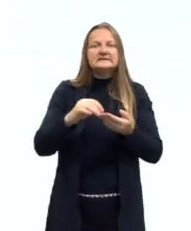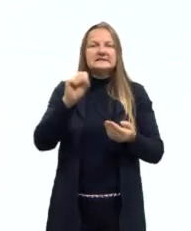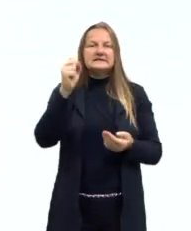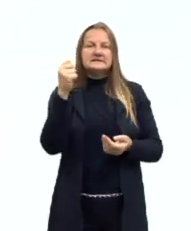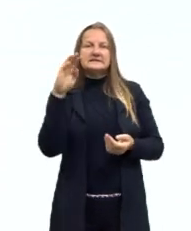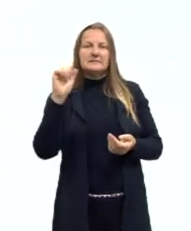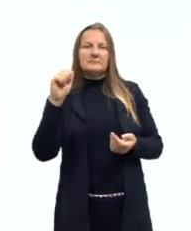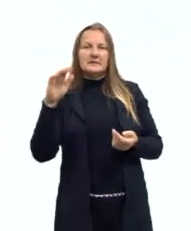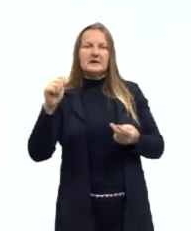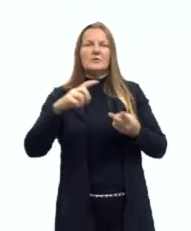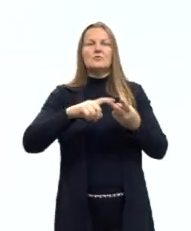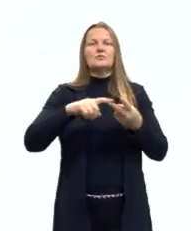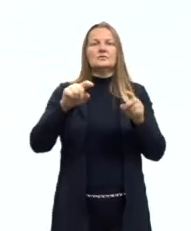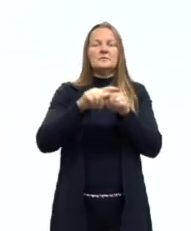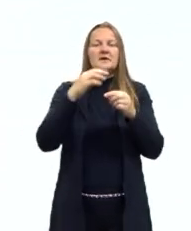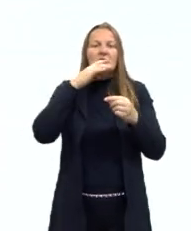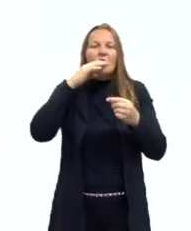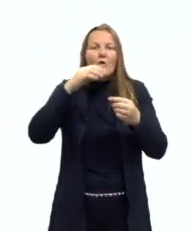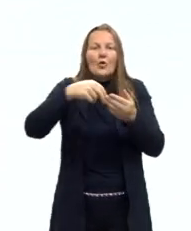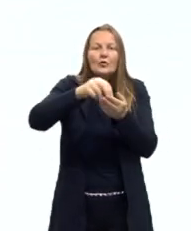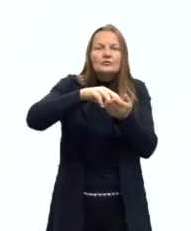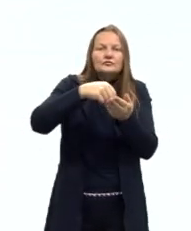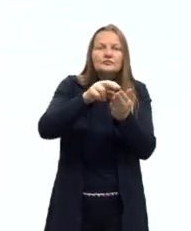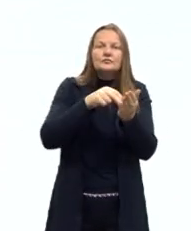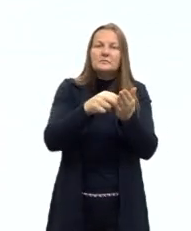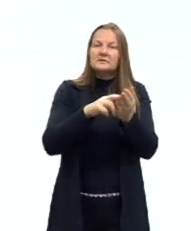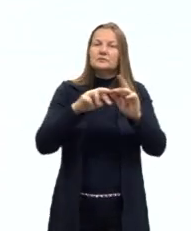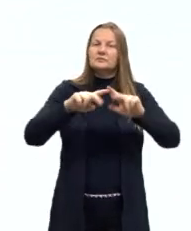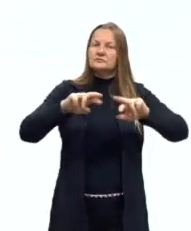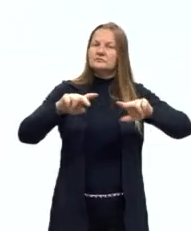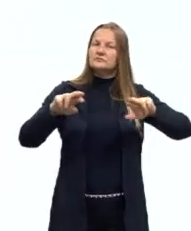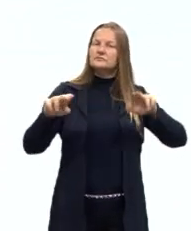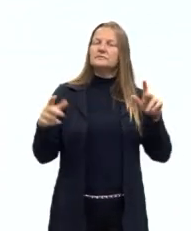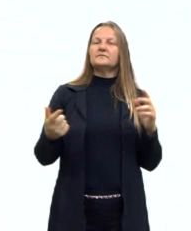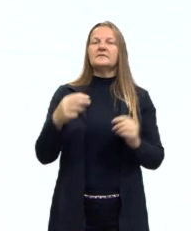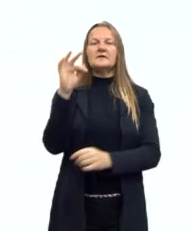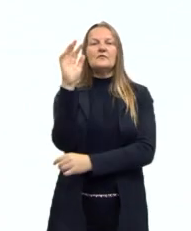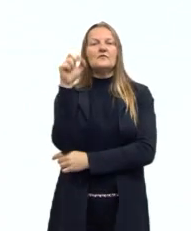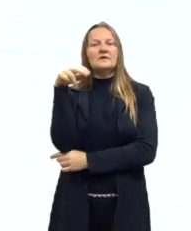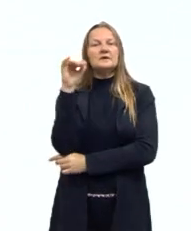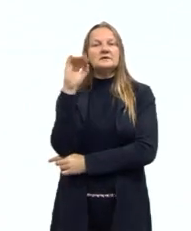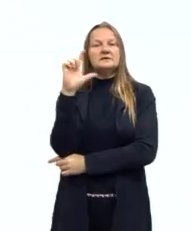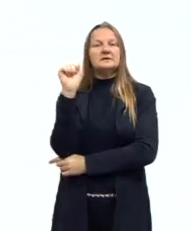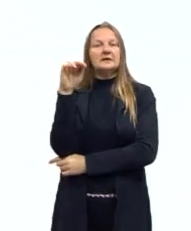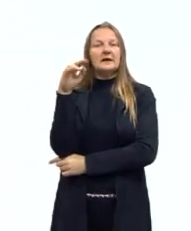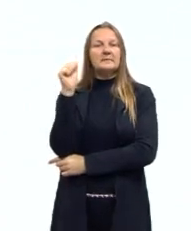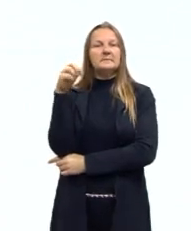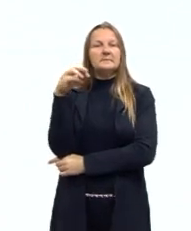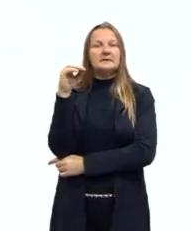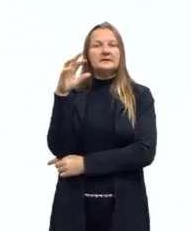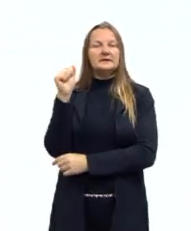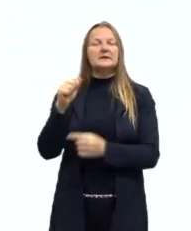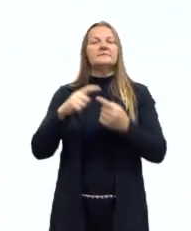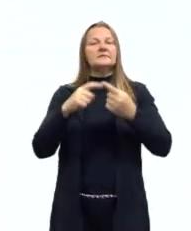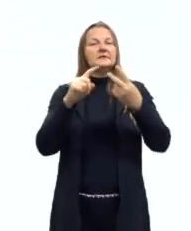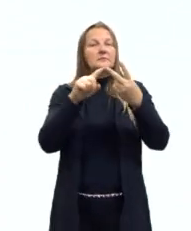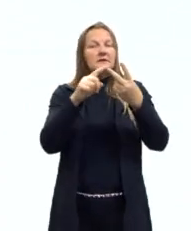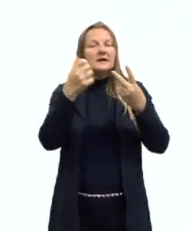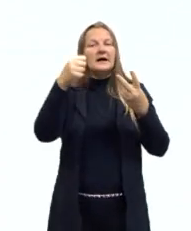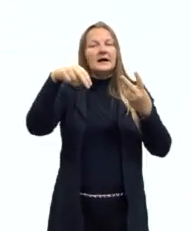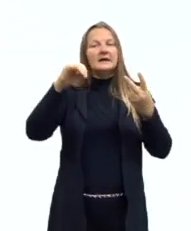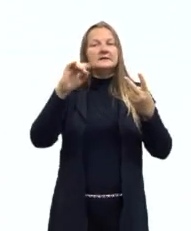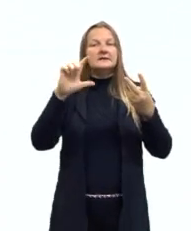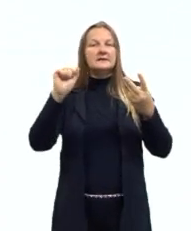exemplos eu trouxe de aminas para a gente conseguir contextualizar. A fenilamina, ou anilina popularmente conhecida, é utilizada na